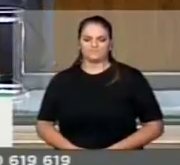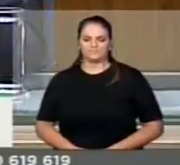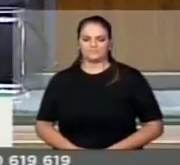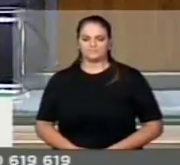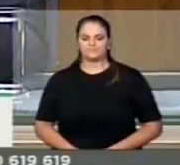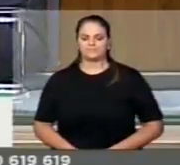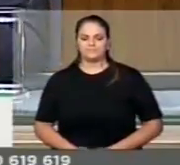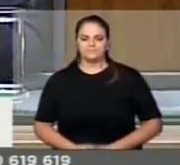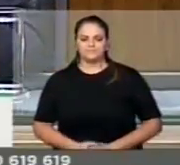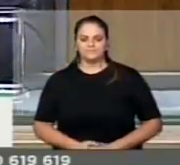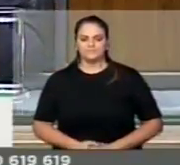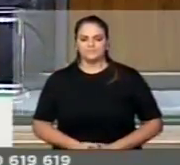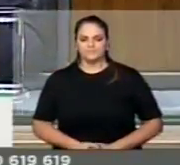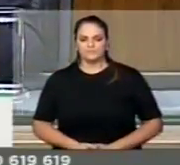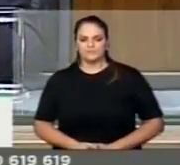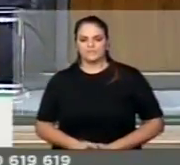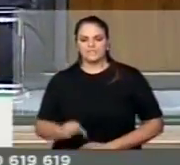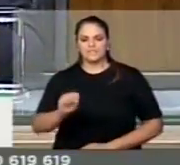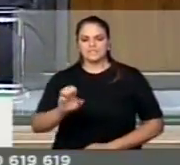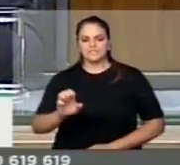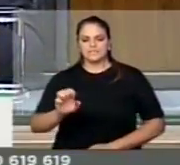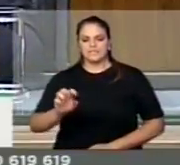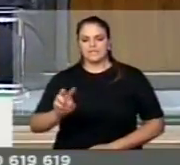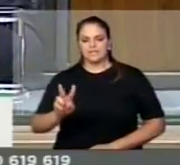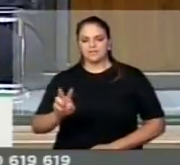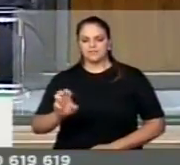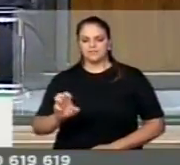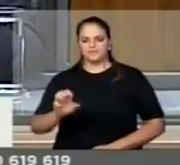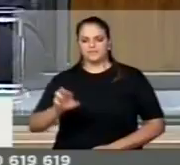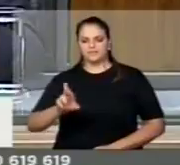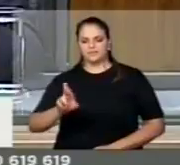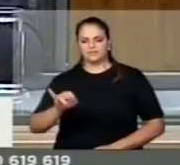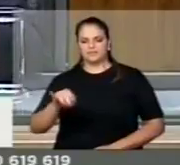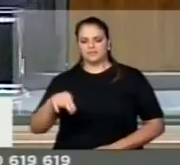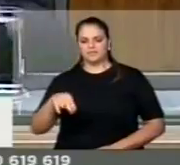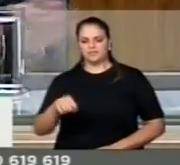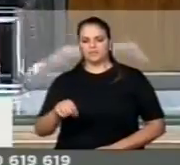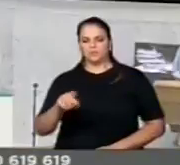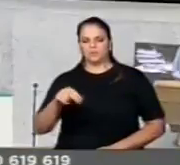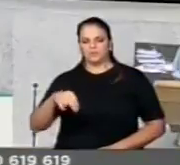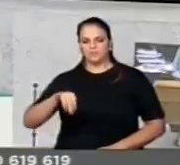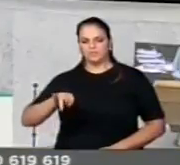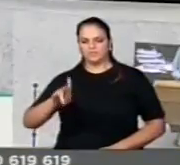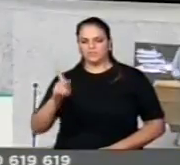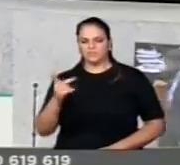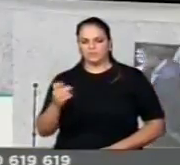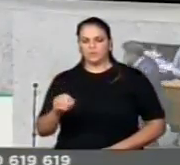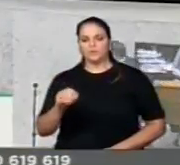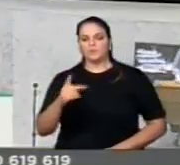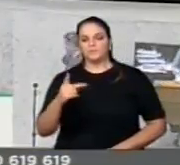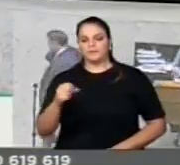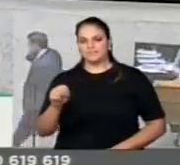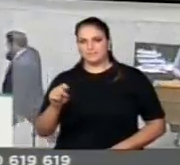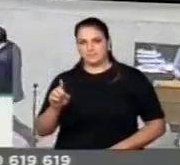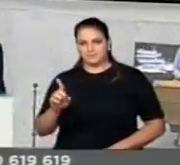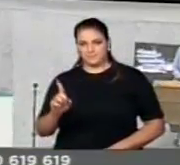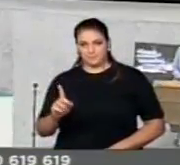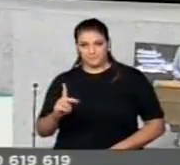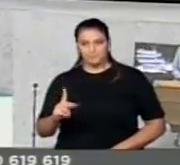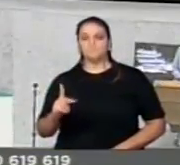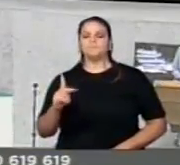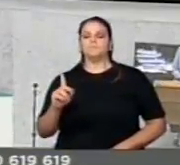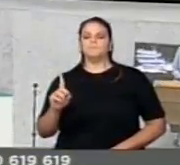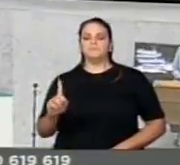Com a palavra o deputado Severino Ninho, do PSB de Pernambuco. Senhor Presidente, senhoras